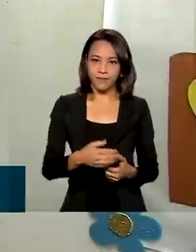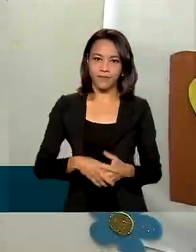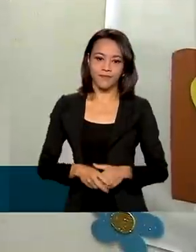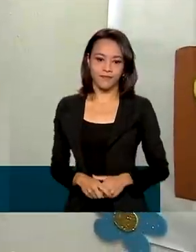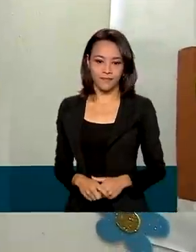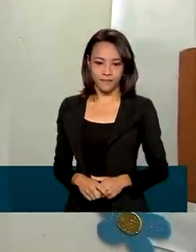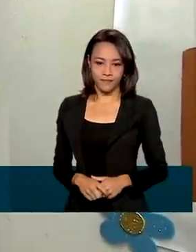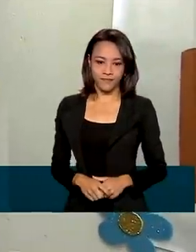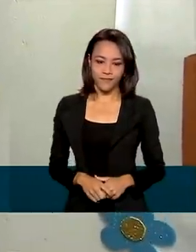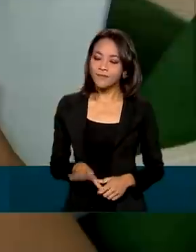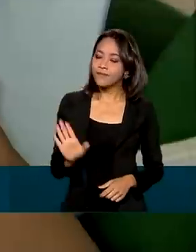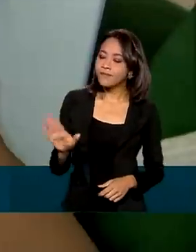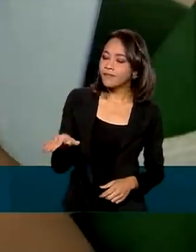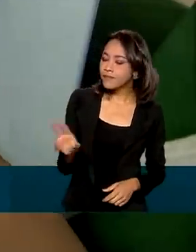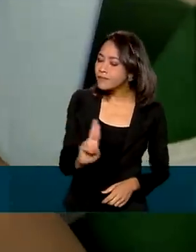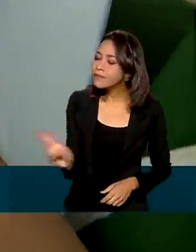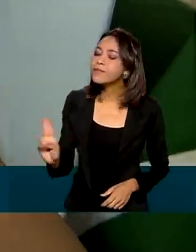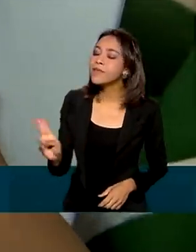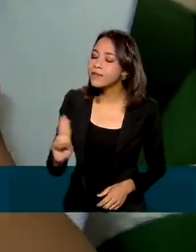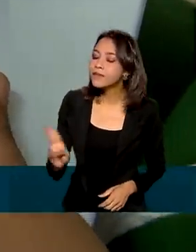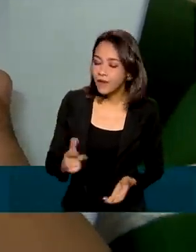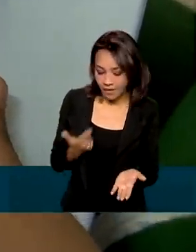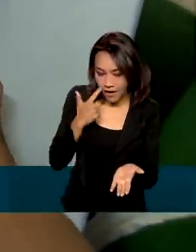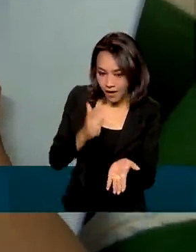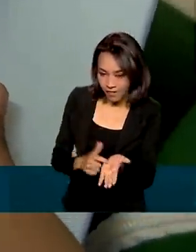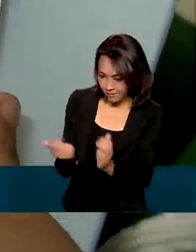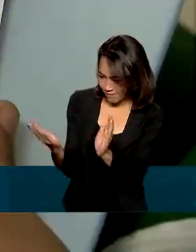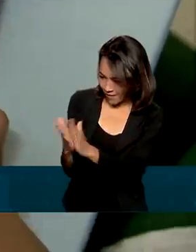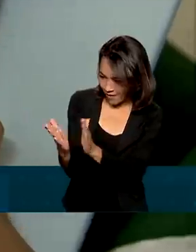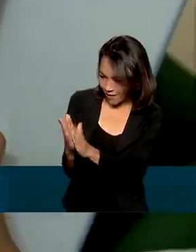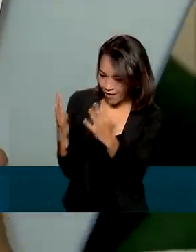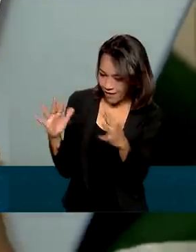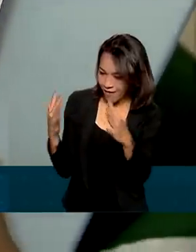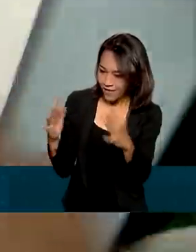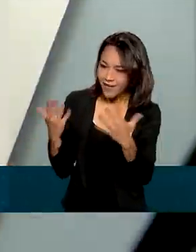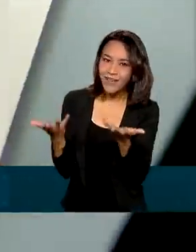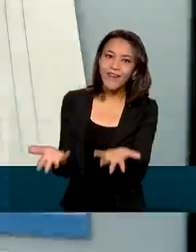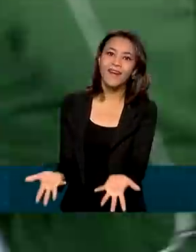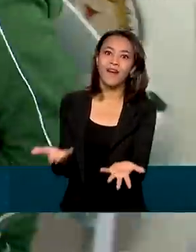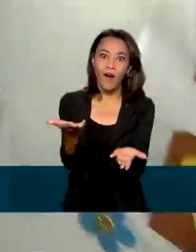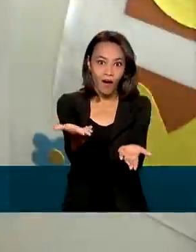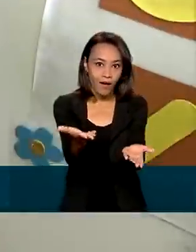Mostra aí como é você escreve o seu nome. Parabéns, velho. Obrigado, senhora.